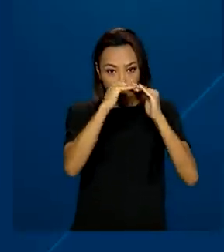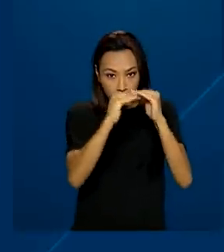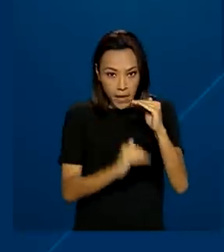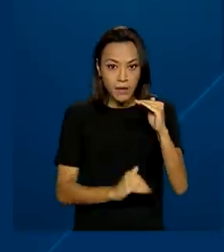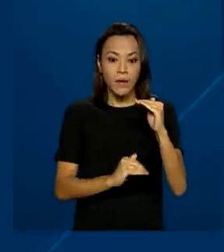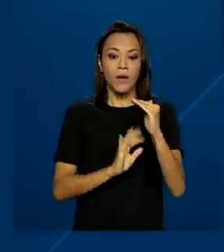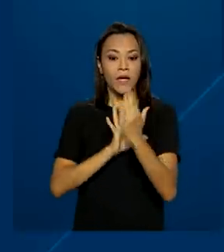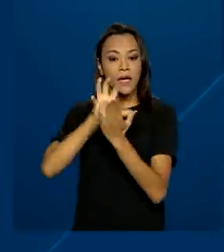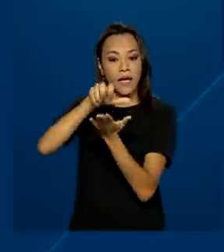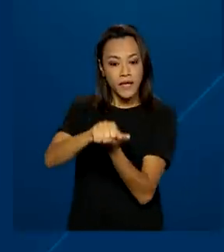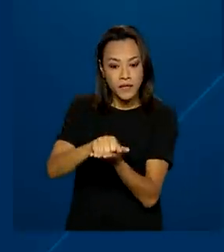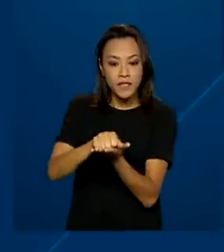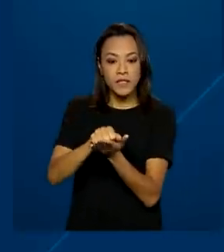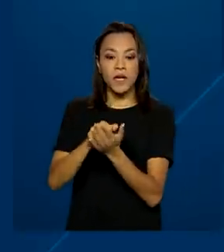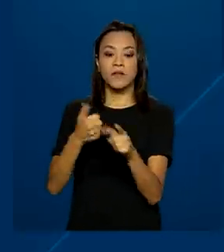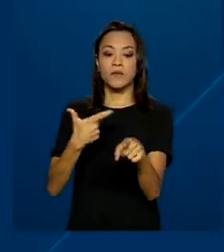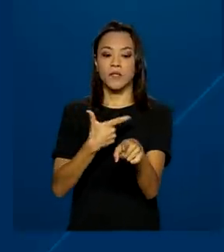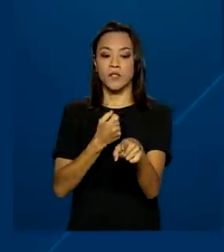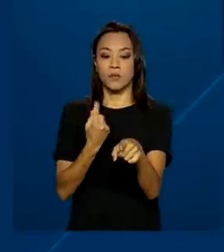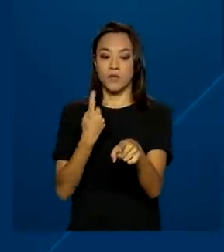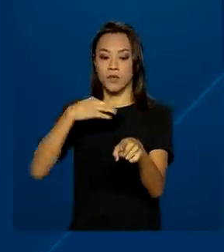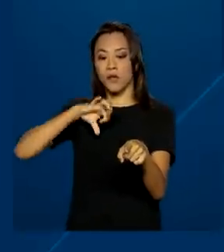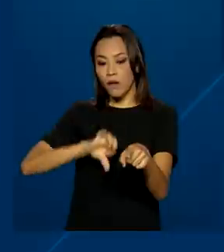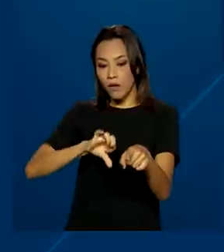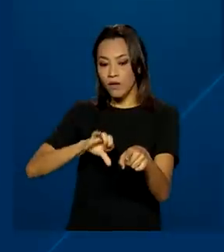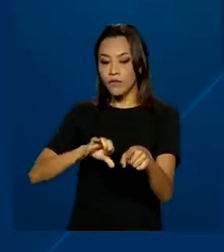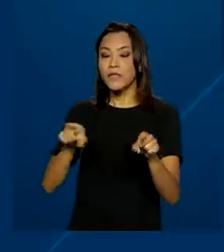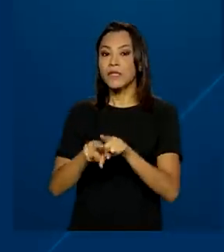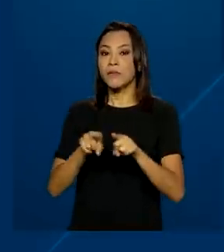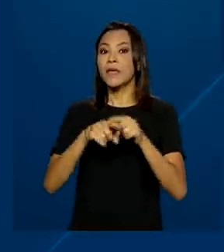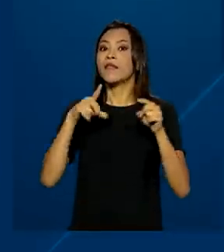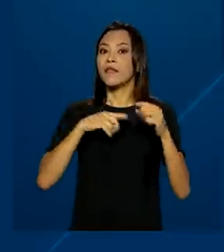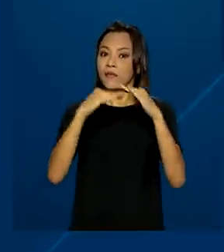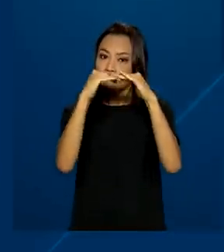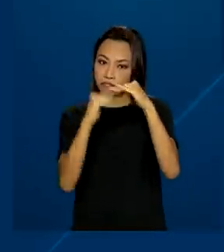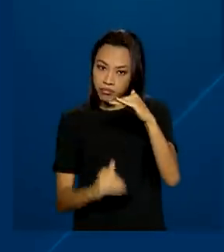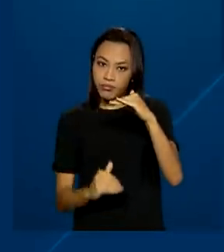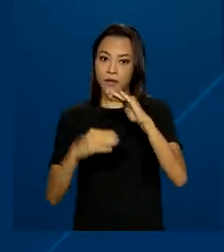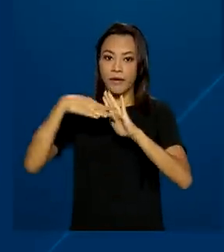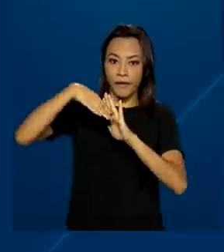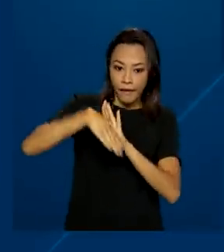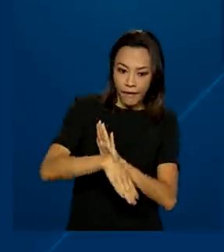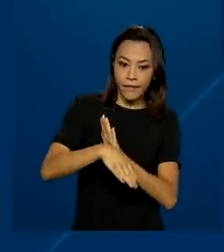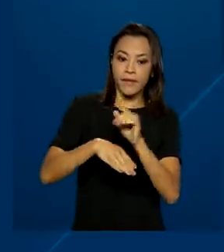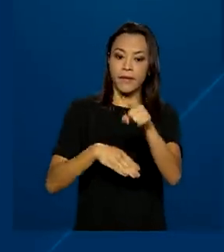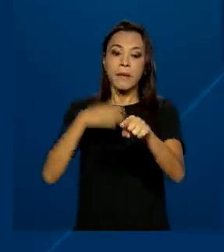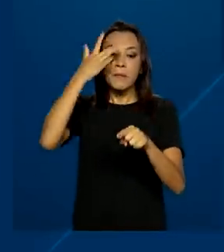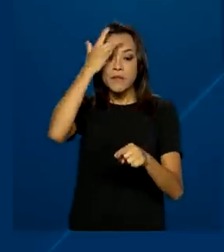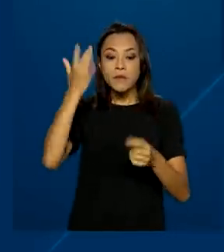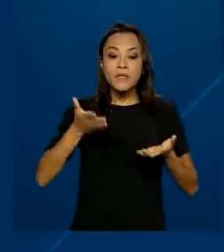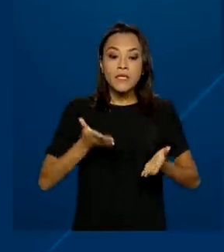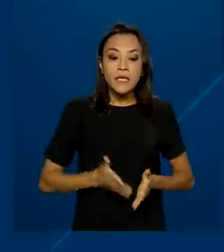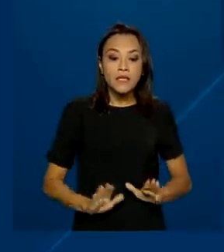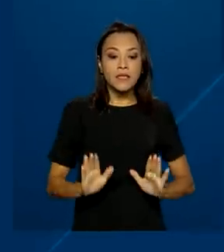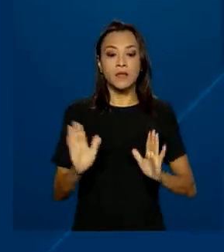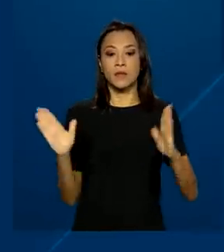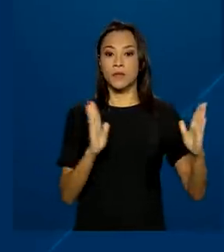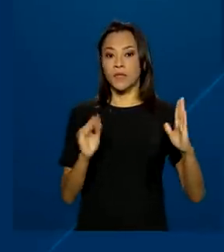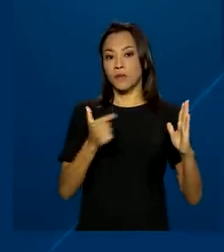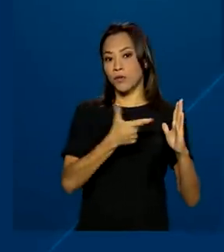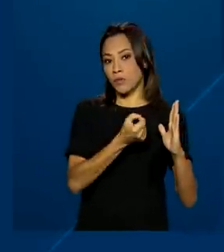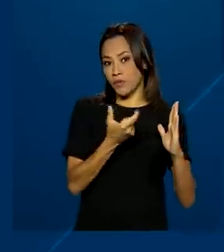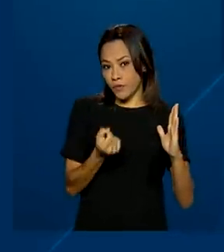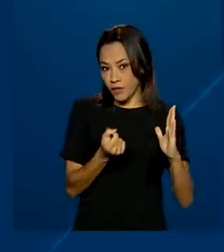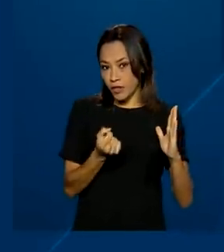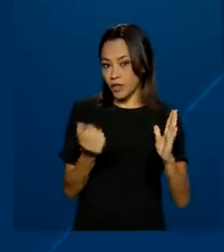registrado em 2019. Queda também no número de registros de pessoas nascidas em 2020 em